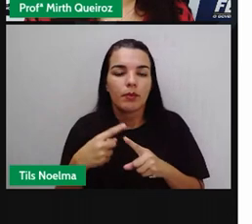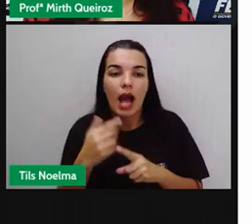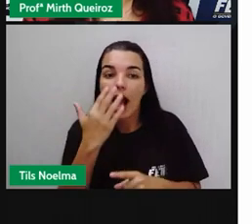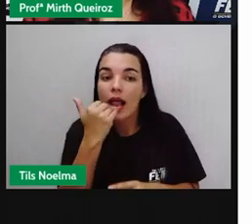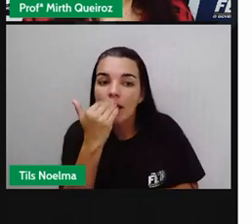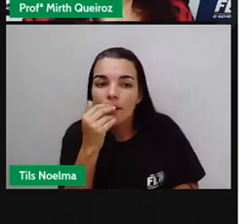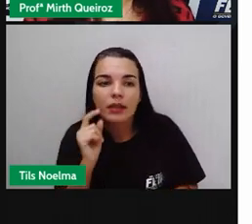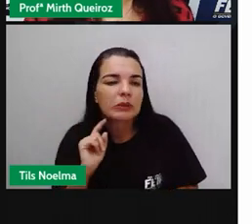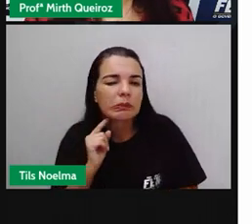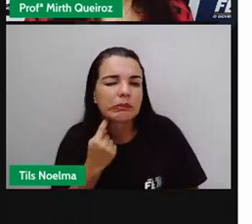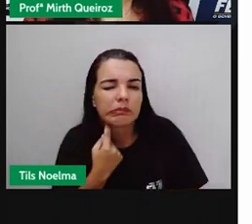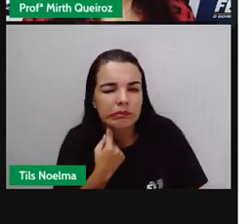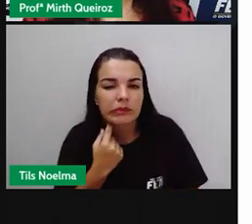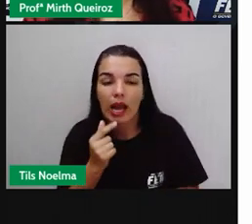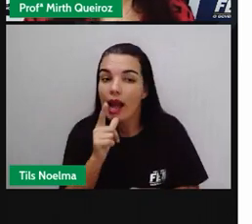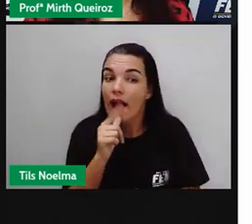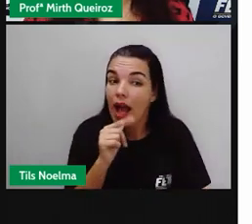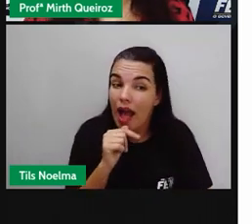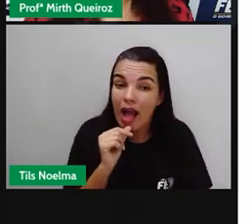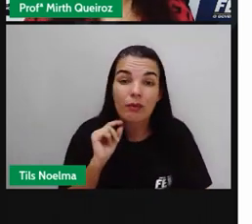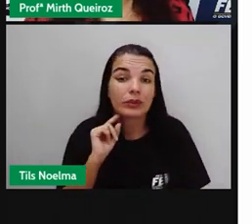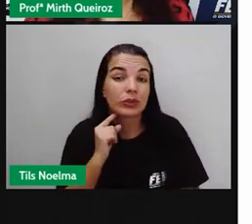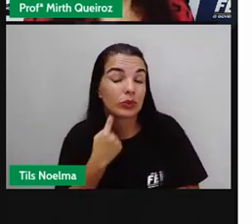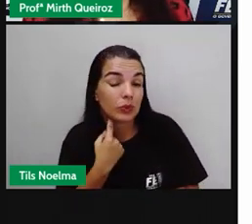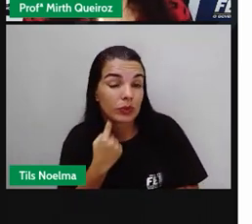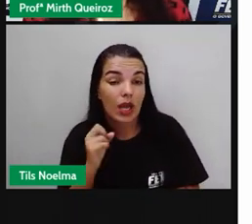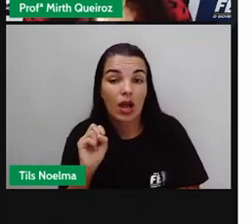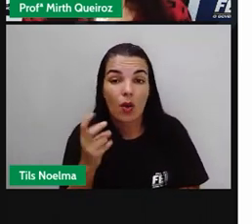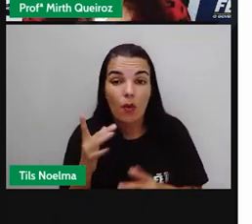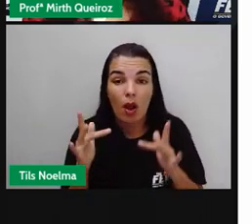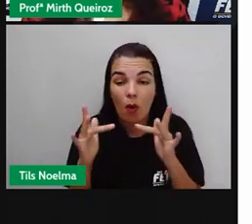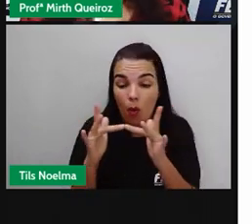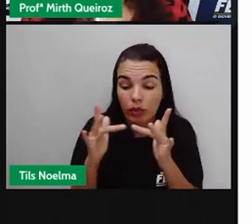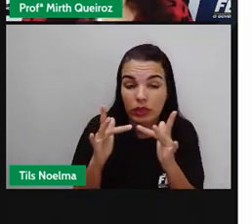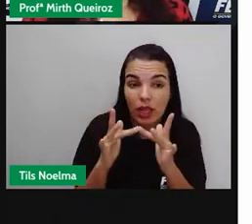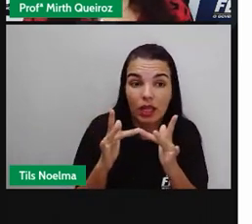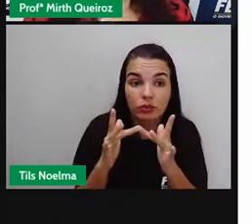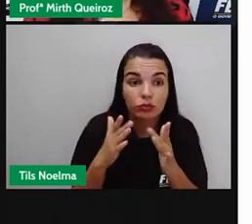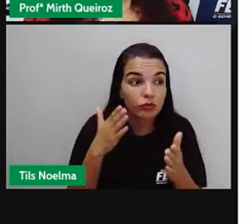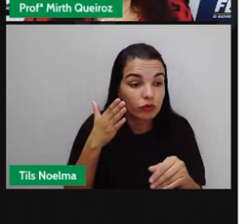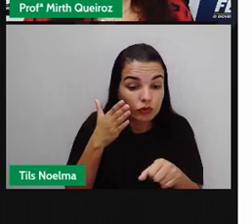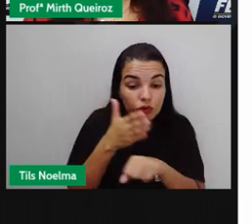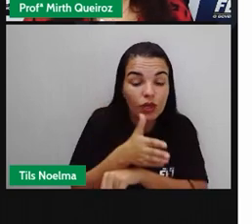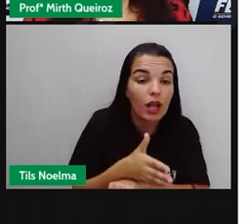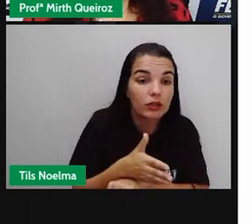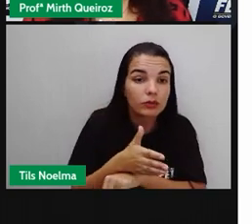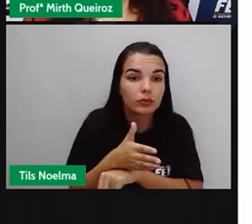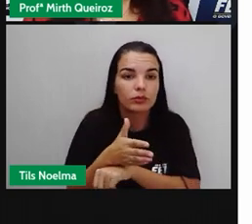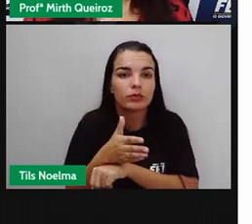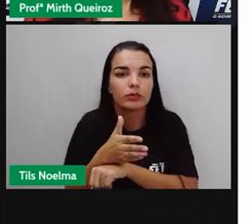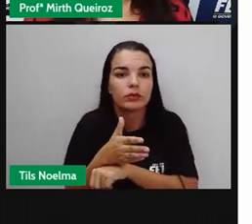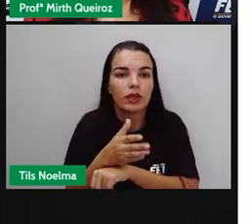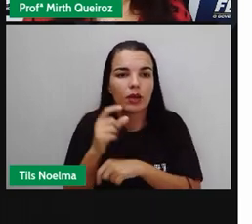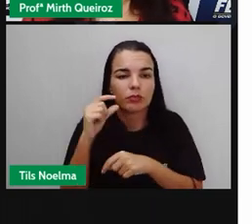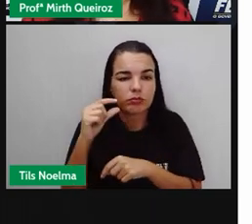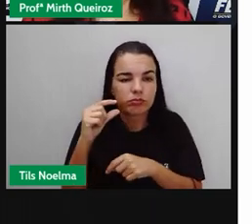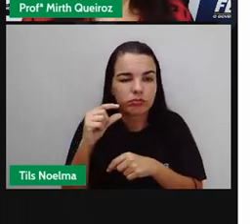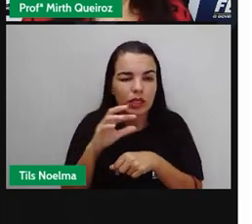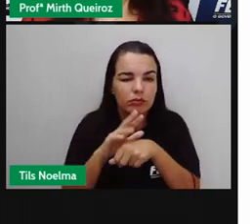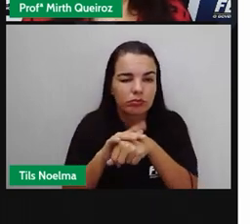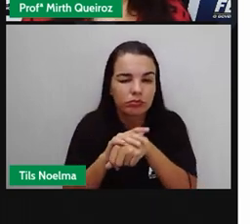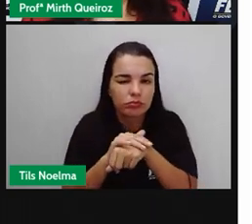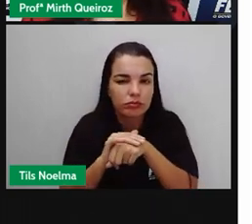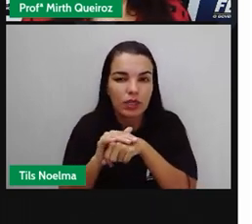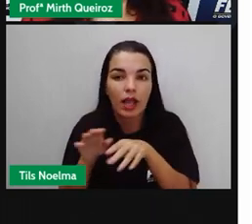contaminada, o contato direto com esse micro-organismo. E ainda, através de agentes portadores, são